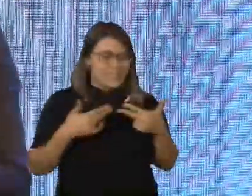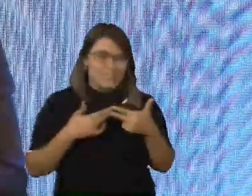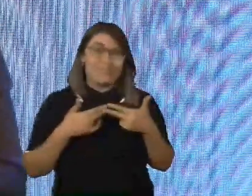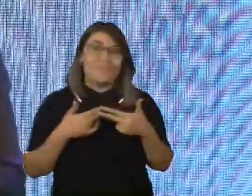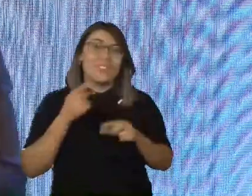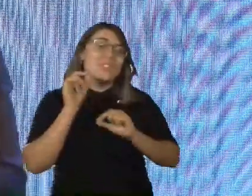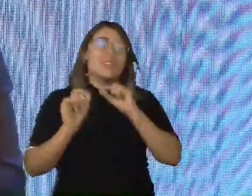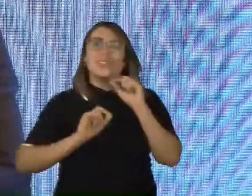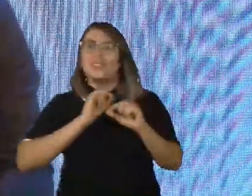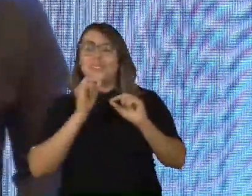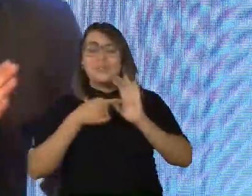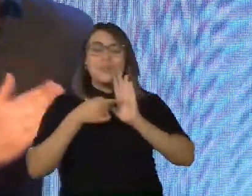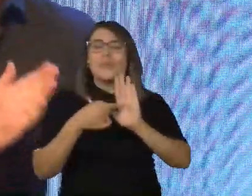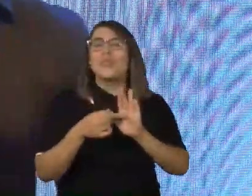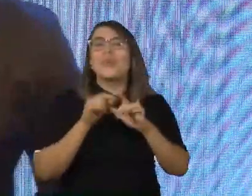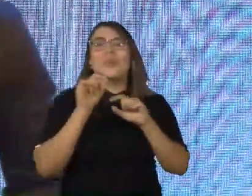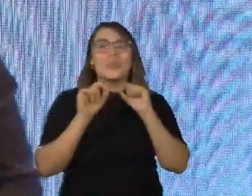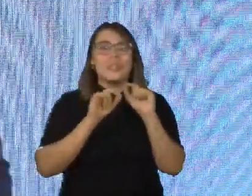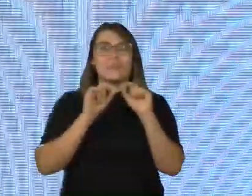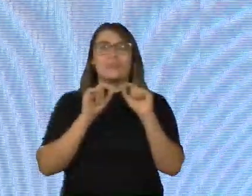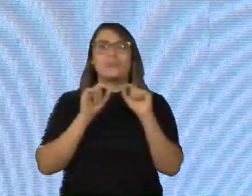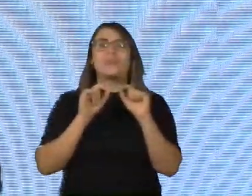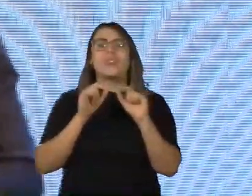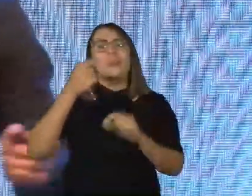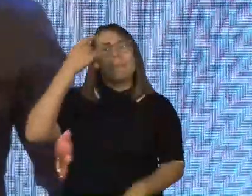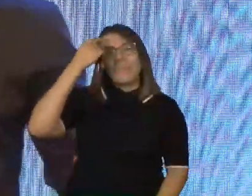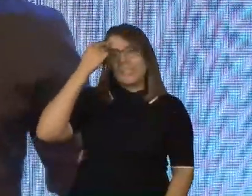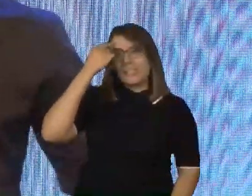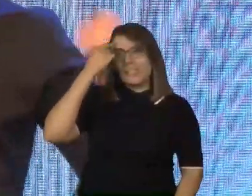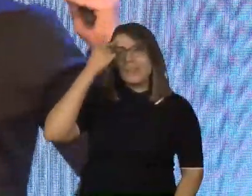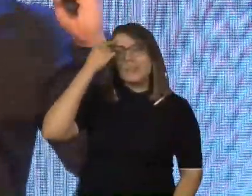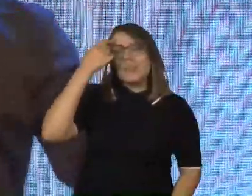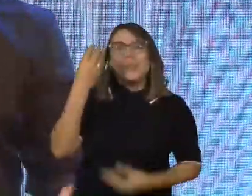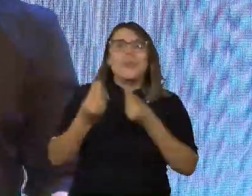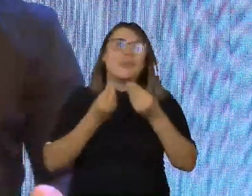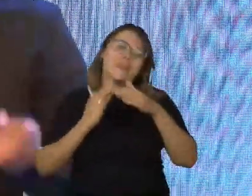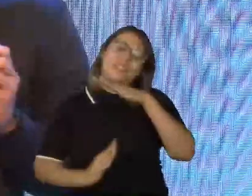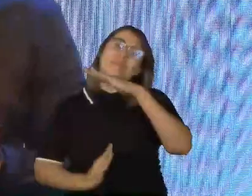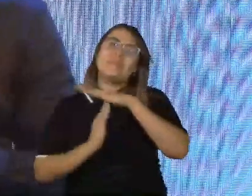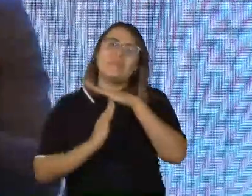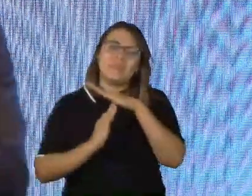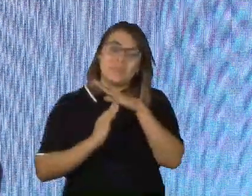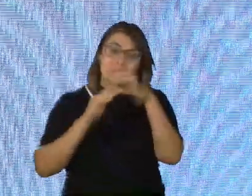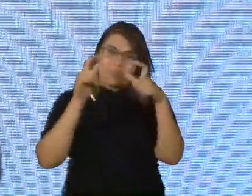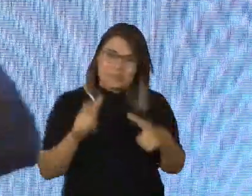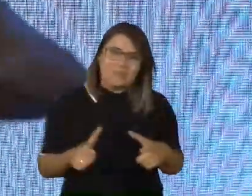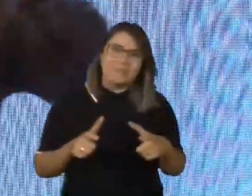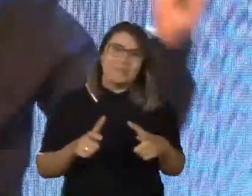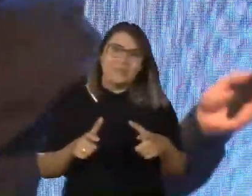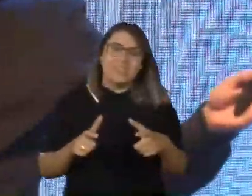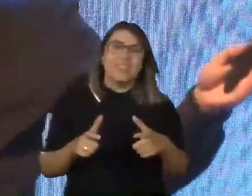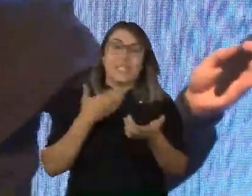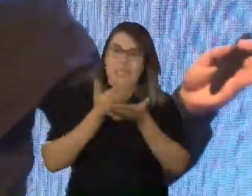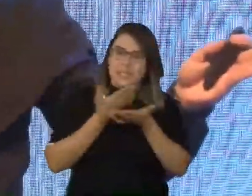E eu vou te ajudar a identificar aonde estão os maiores pensamentos limitados, a nossa mente limitada no âmbito do quê? Da